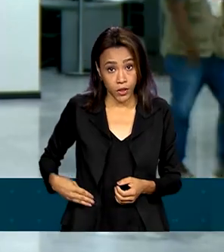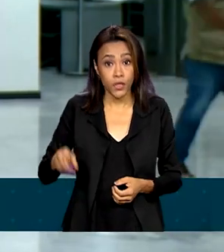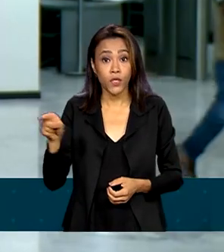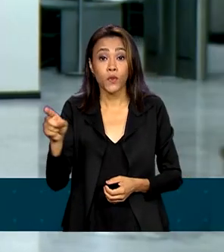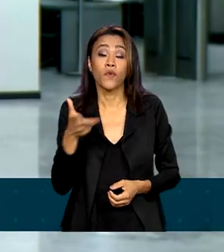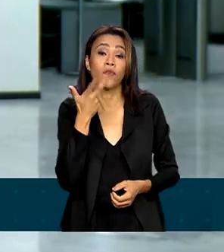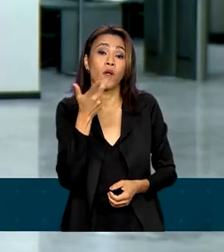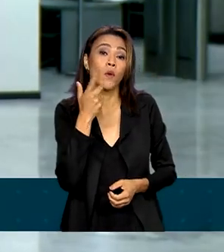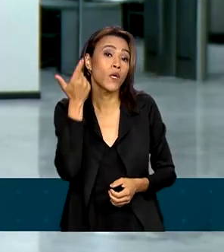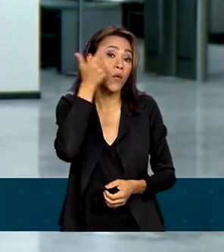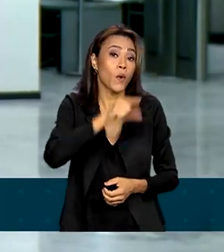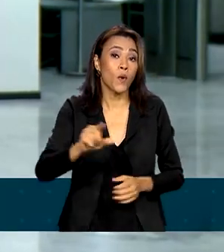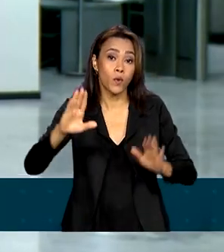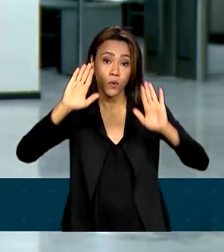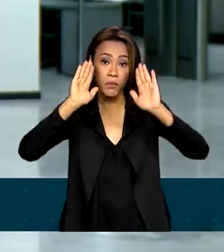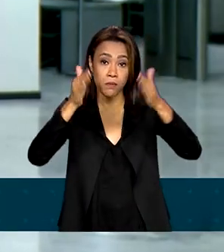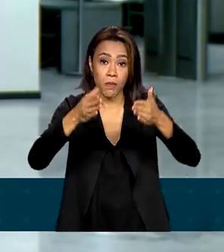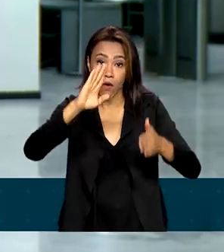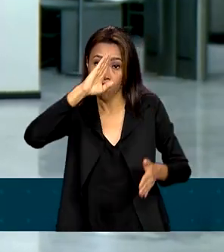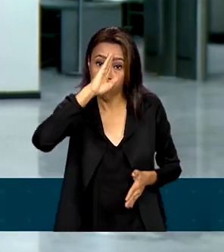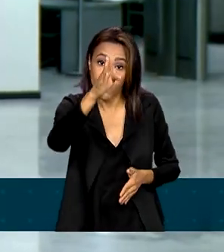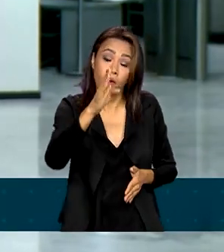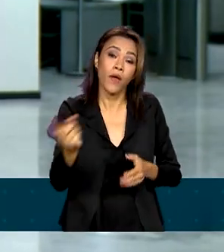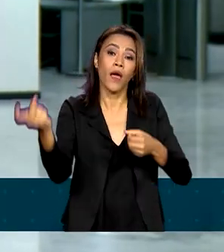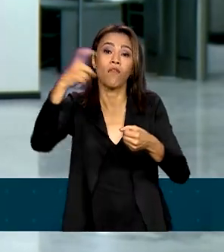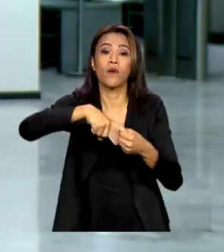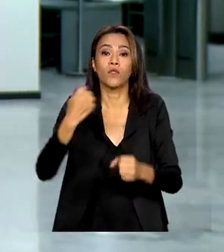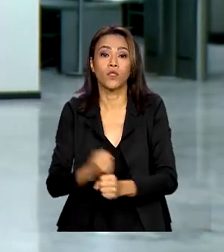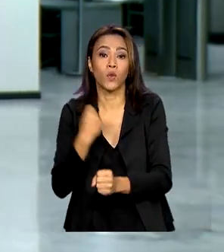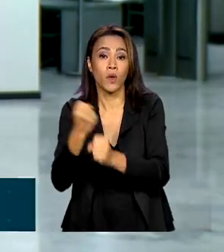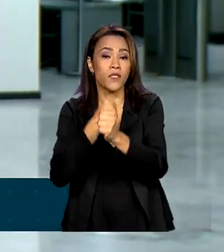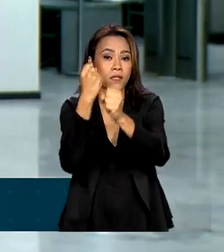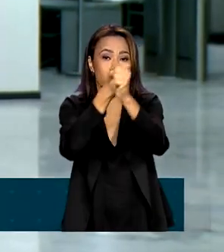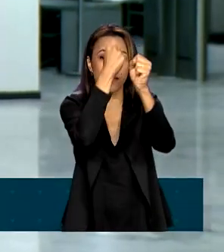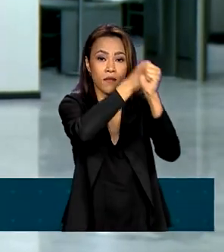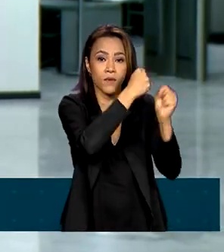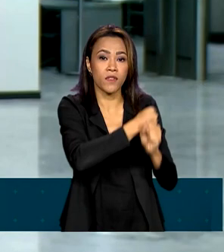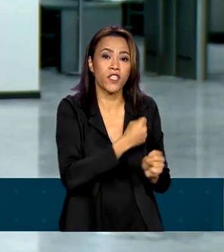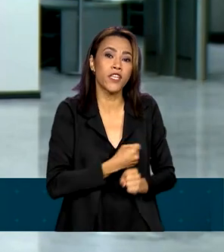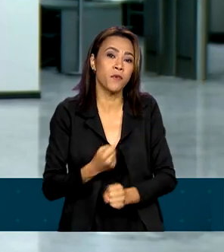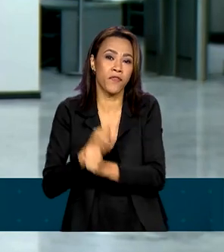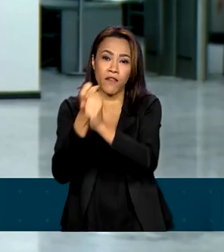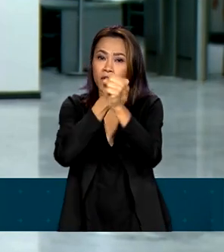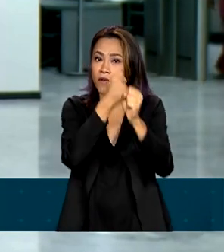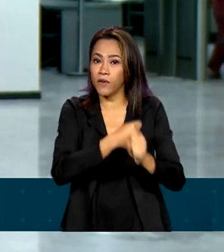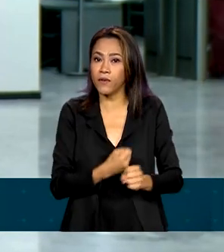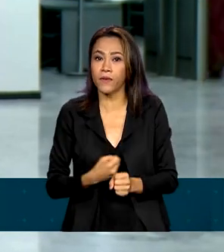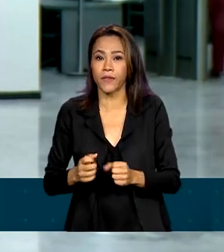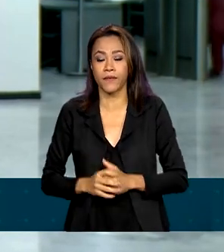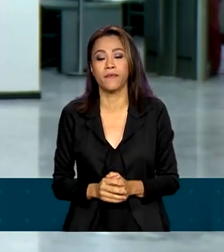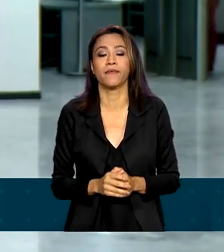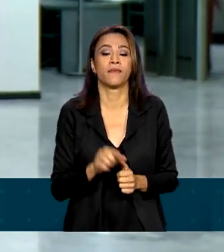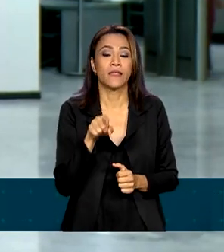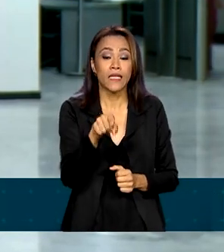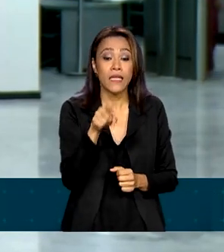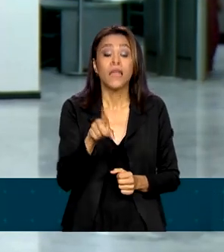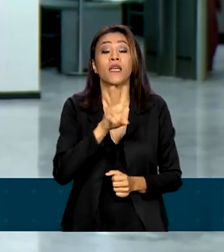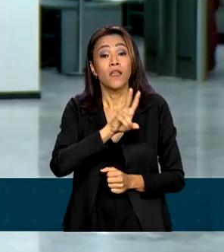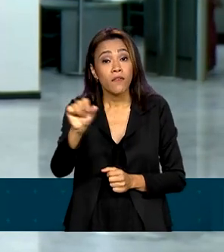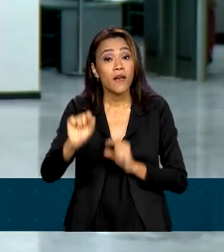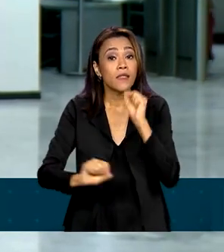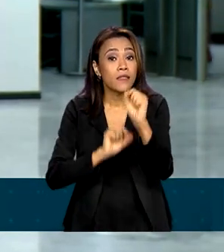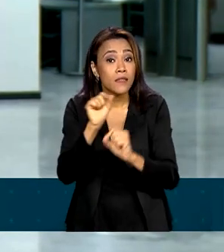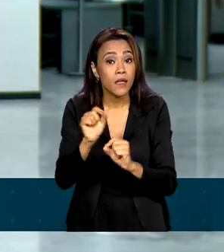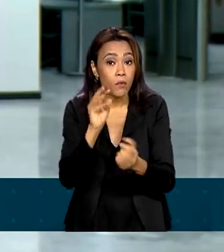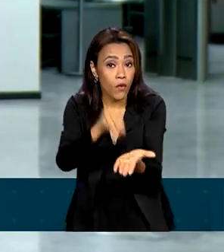outra prioridade é a retomada de obras de creches, escolas e outros institutos de ensino paralisadas por falta